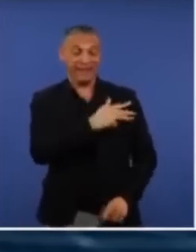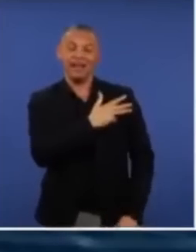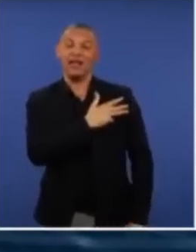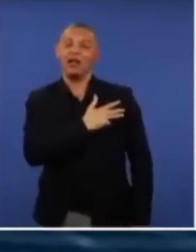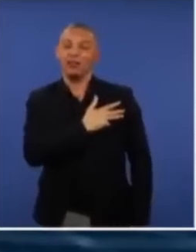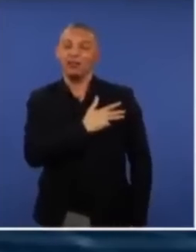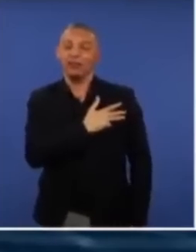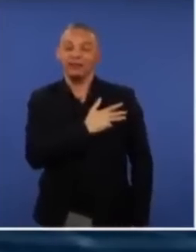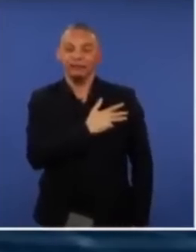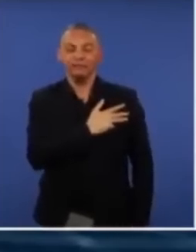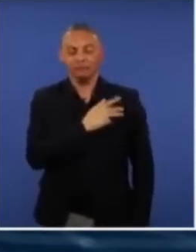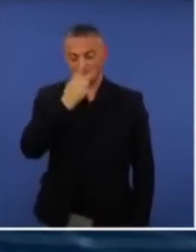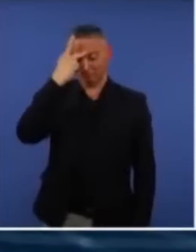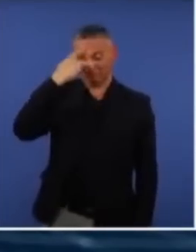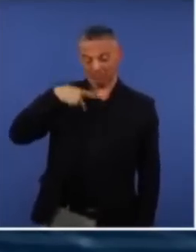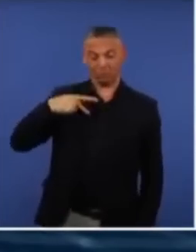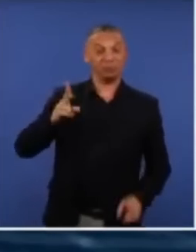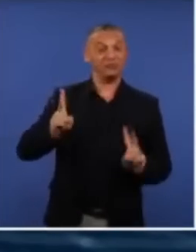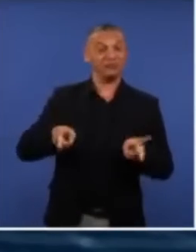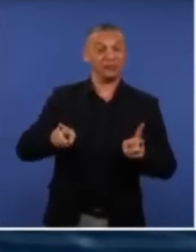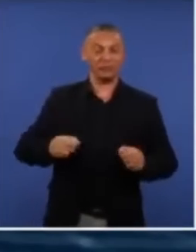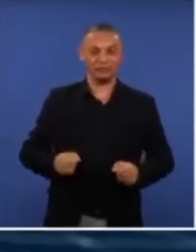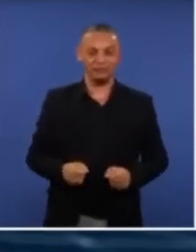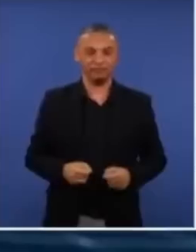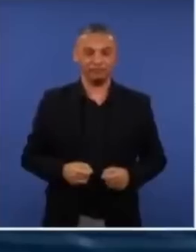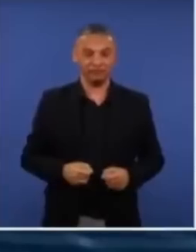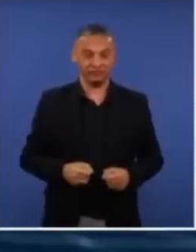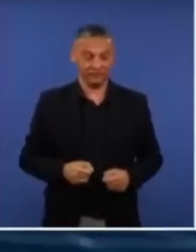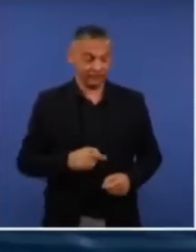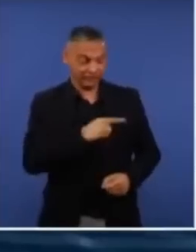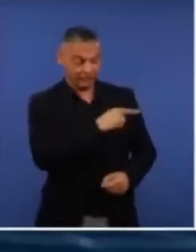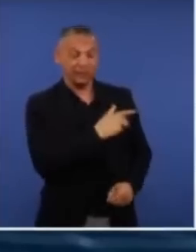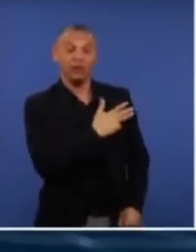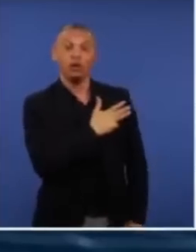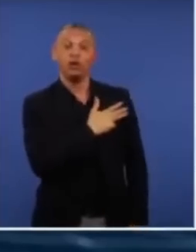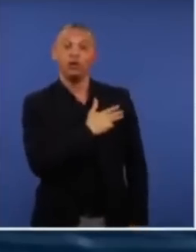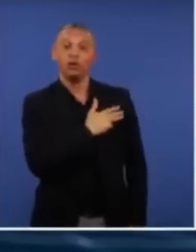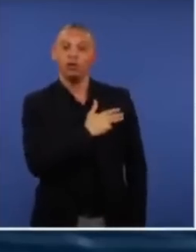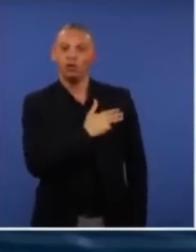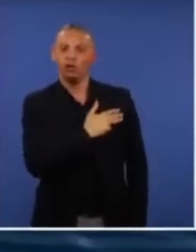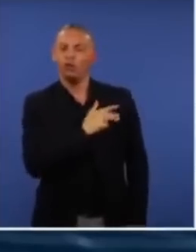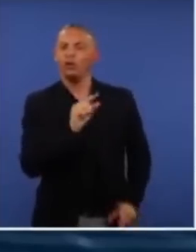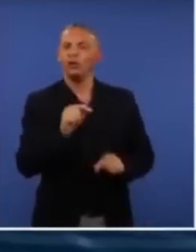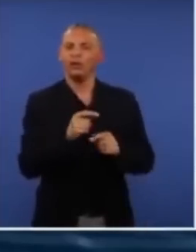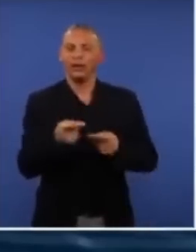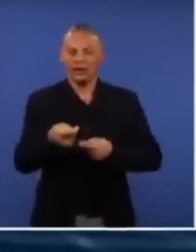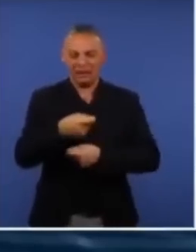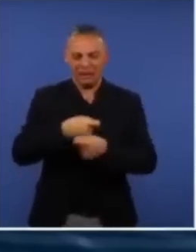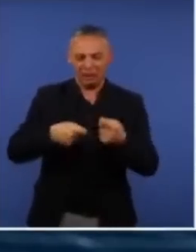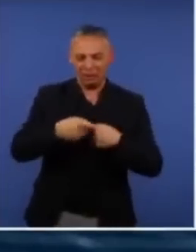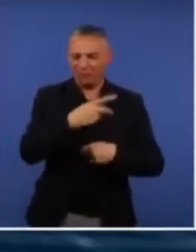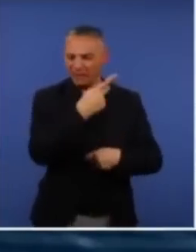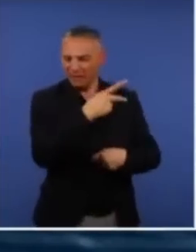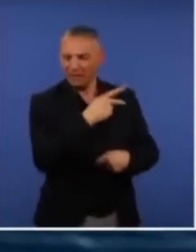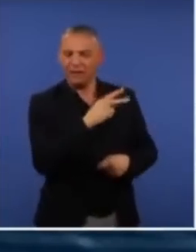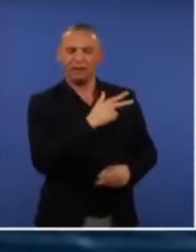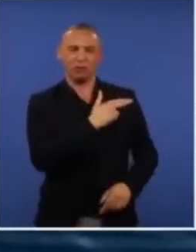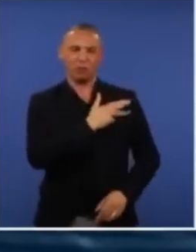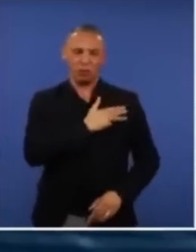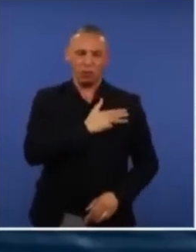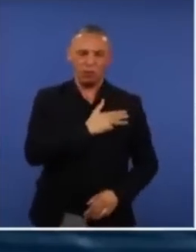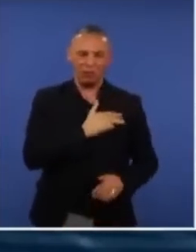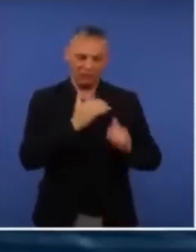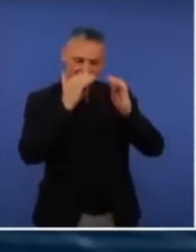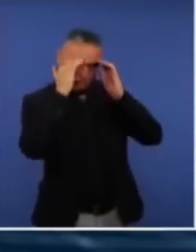a coisa para o lado pessoal. Não é pessoal. Eu atribuo ao Lula a contradição econômica do Lula, a contradição moral